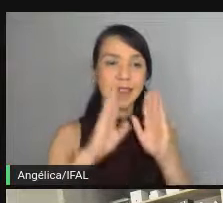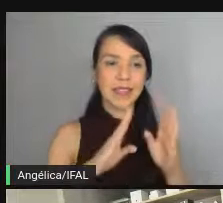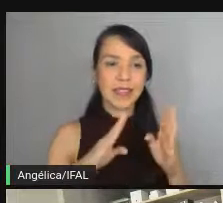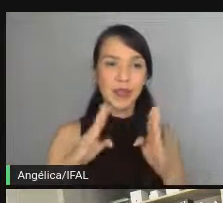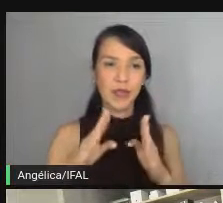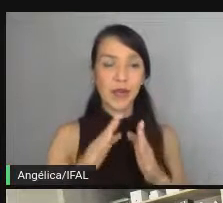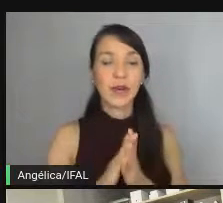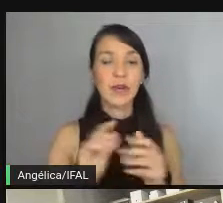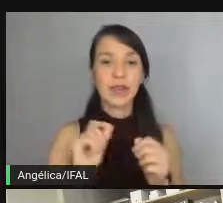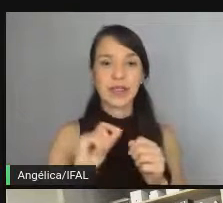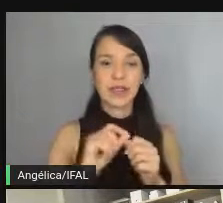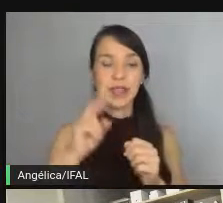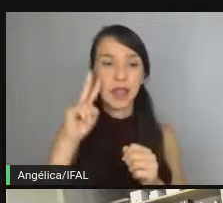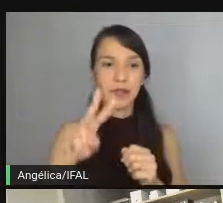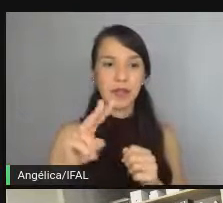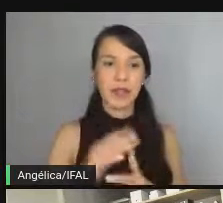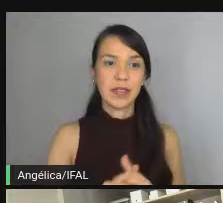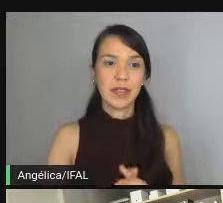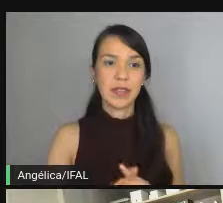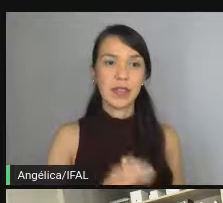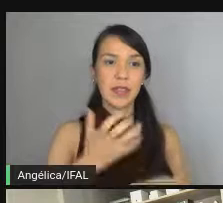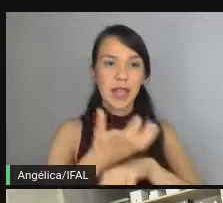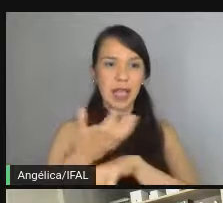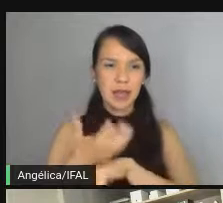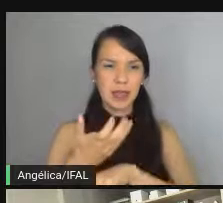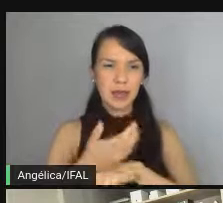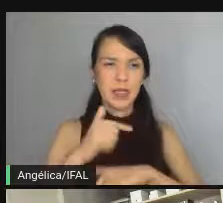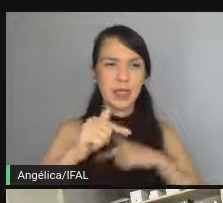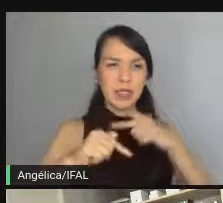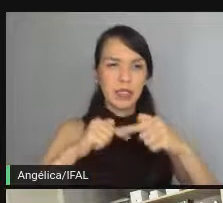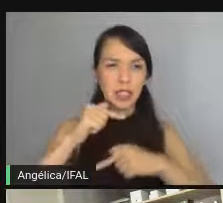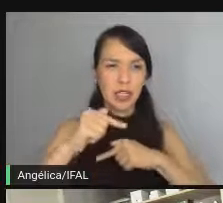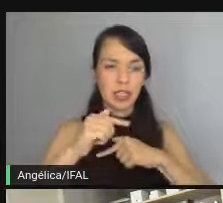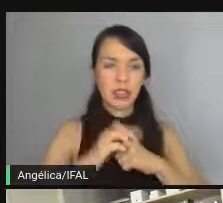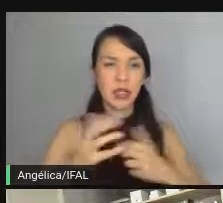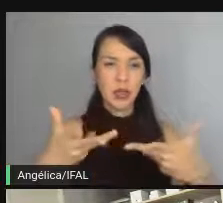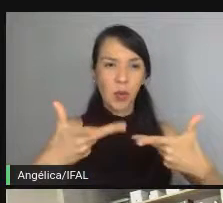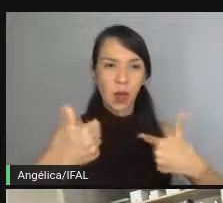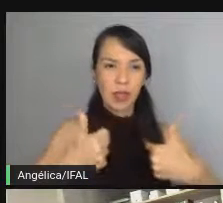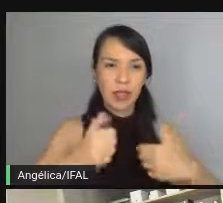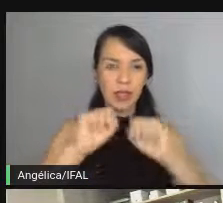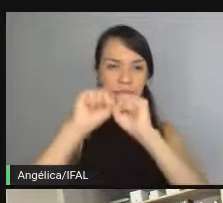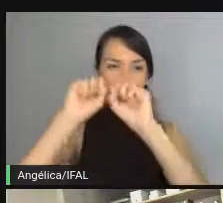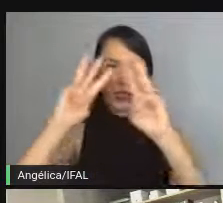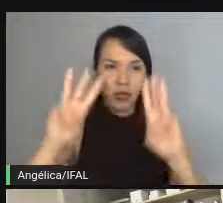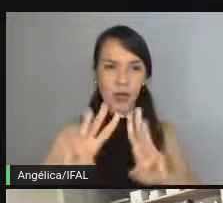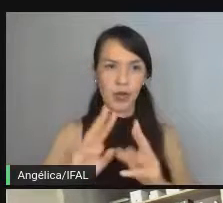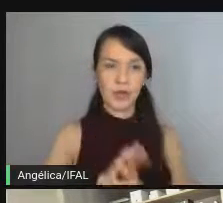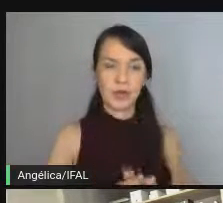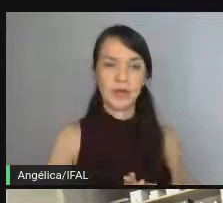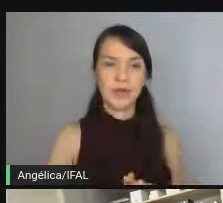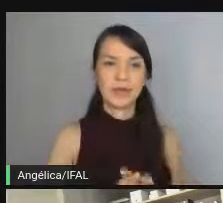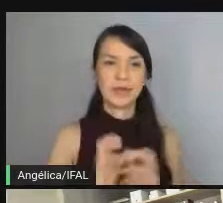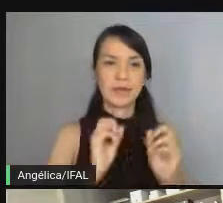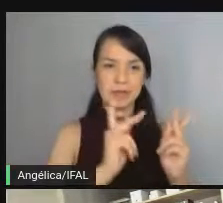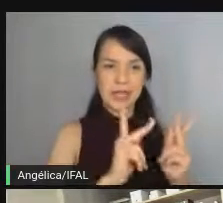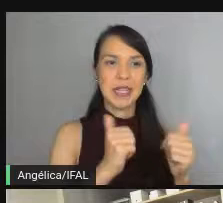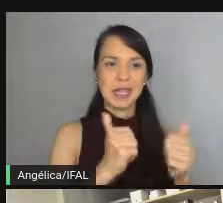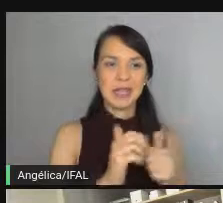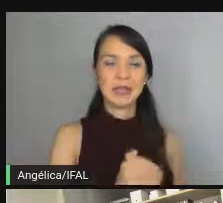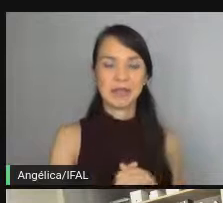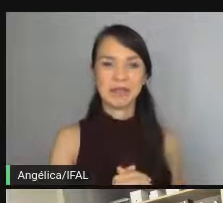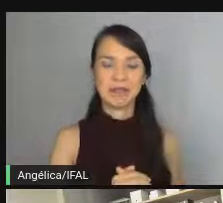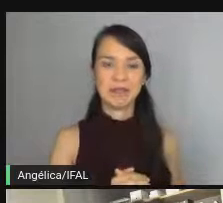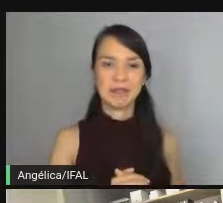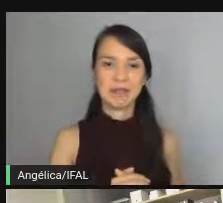o que a gente está vendo na disciplina de gestão e qualidade de software. Beleza, está aqui o mapa